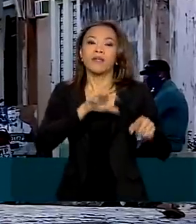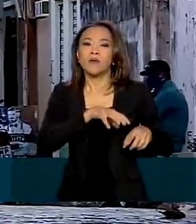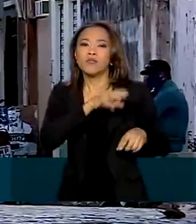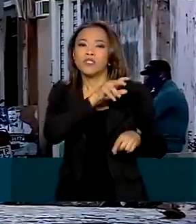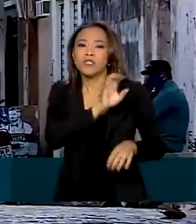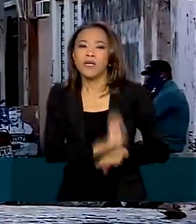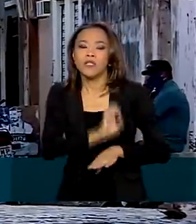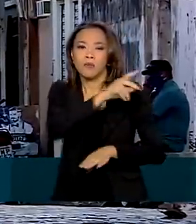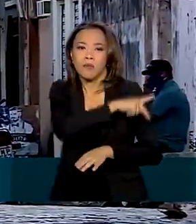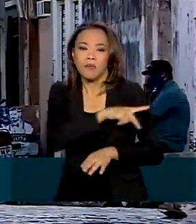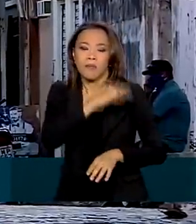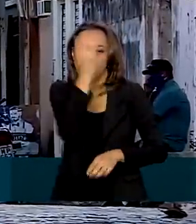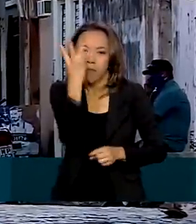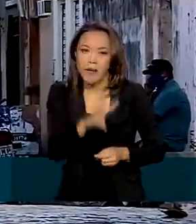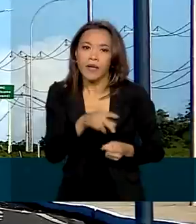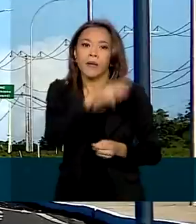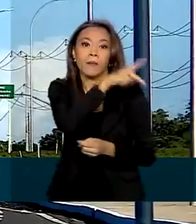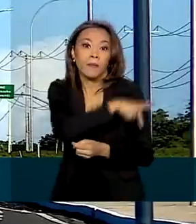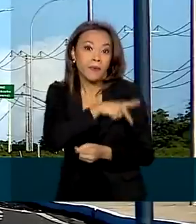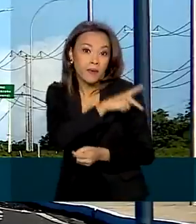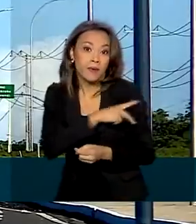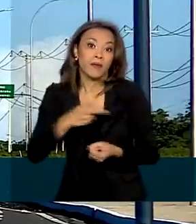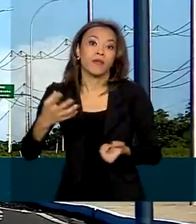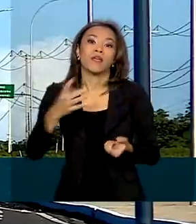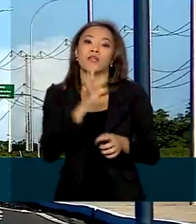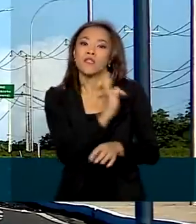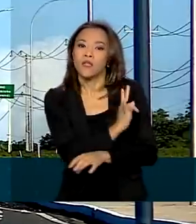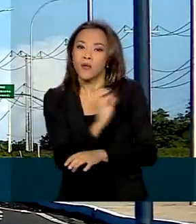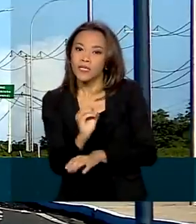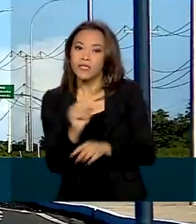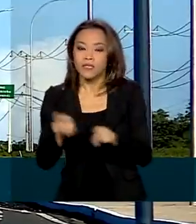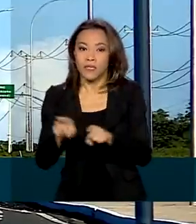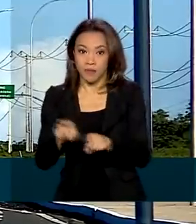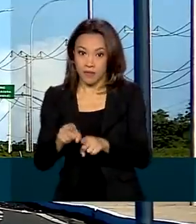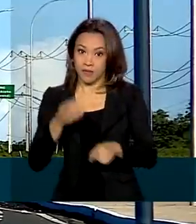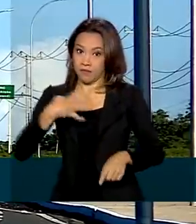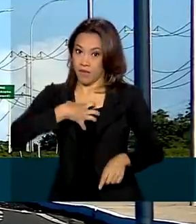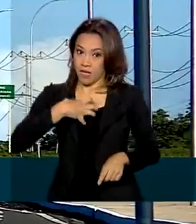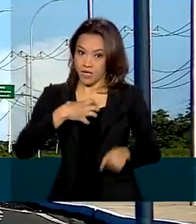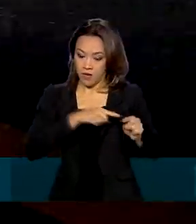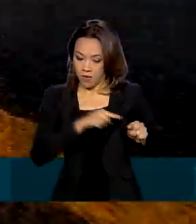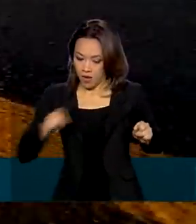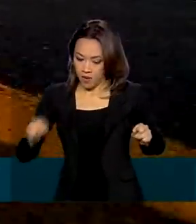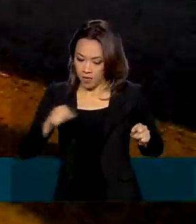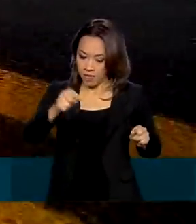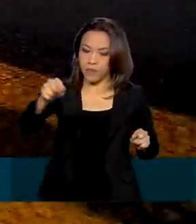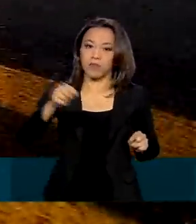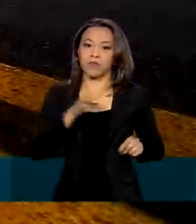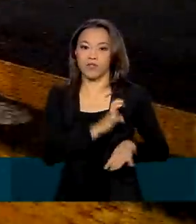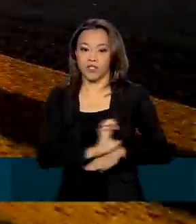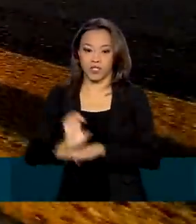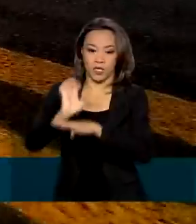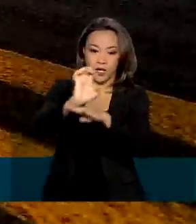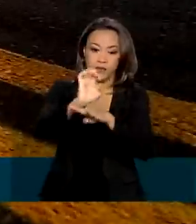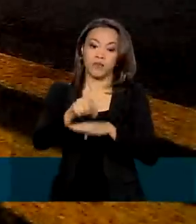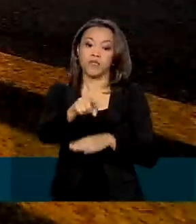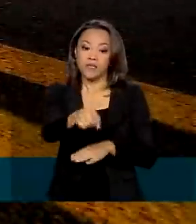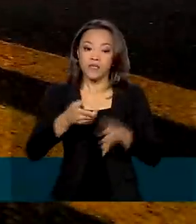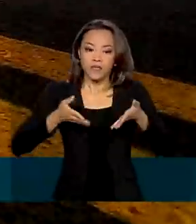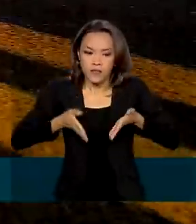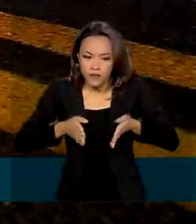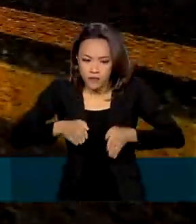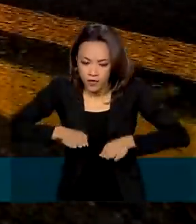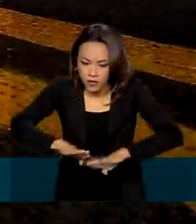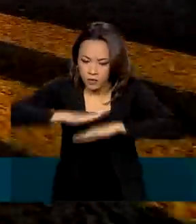do Maranhão, Tocantins, Piauí e Bahia. Esse trecho da BR-135 passou por obras de adequação, correção de traçado,